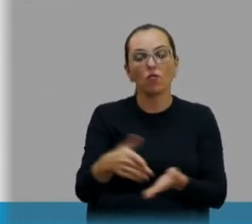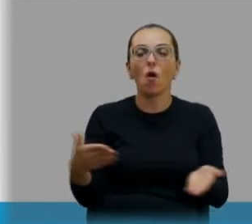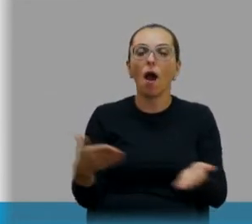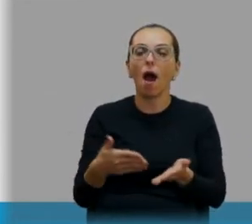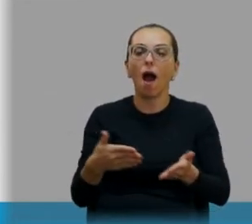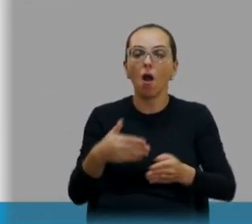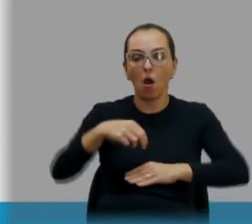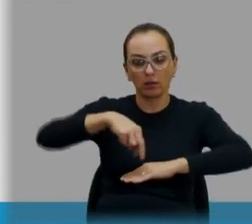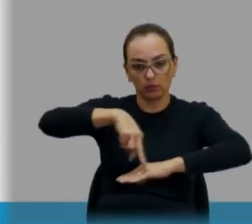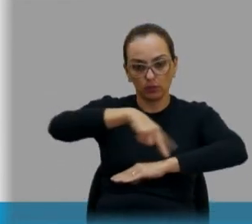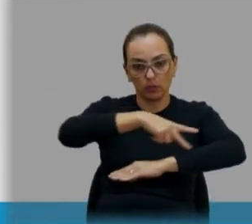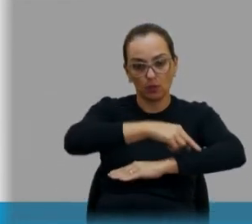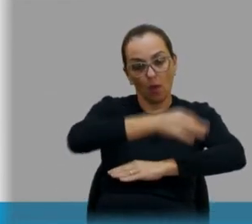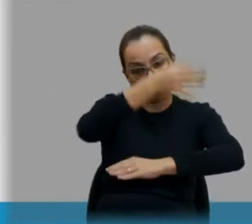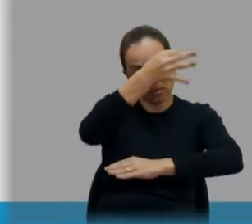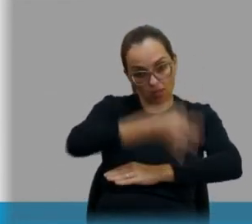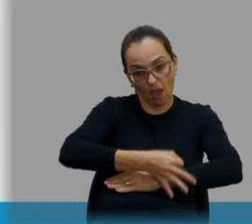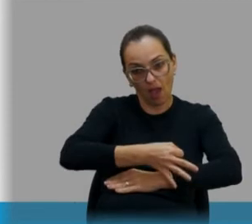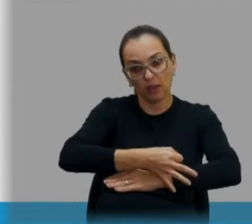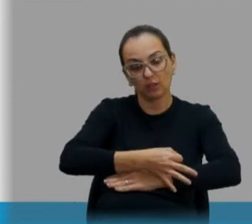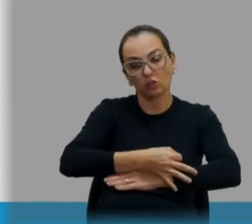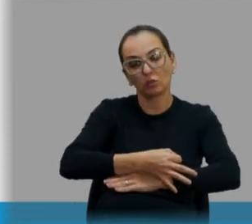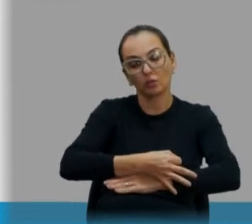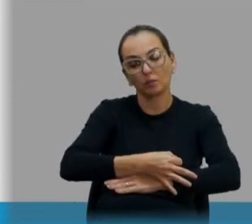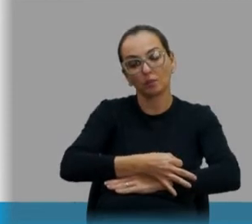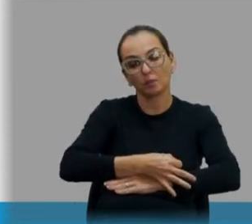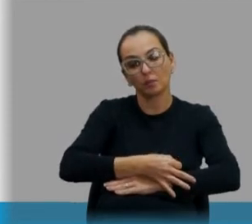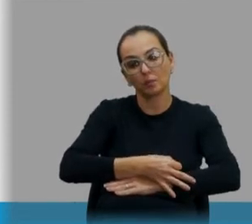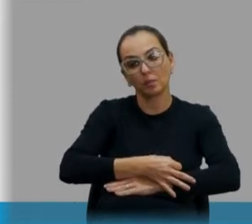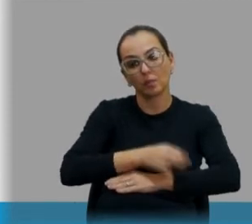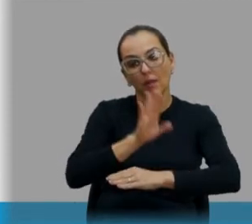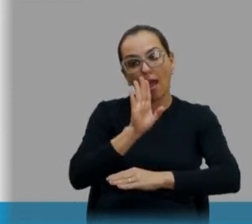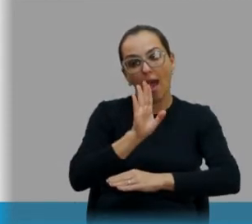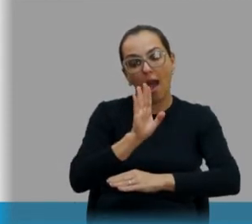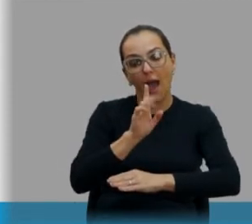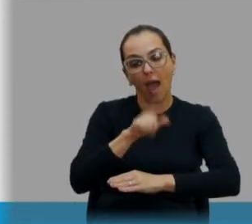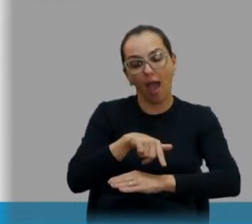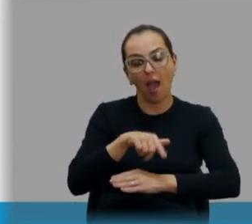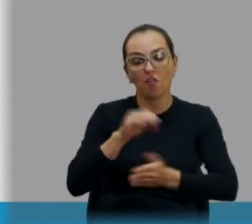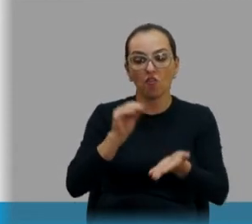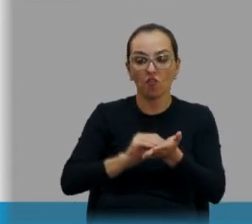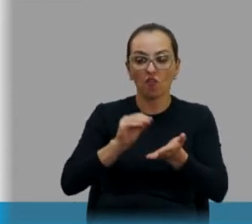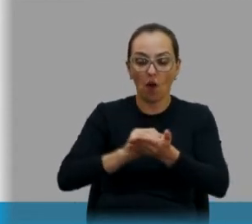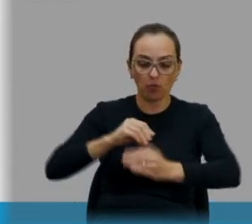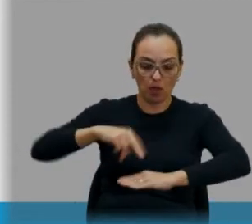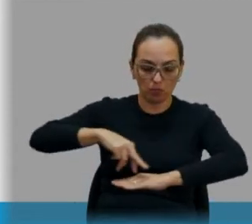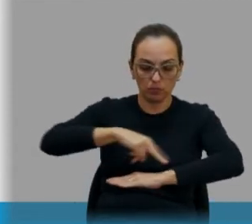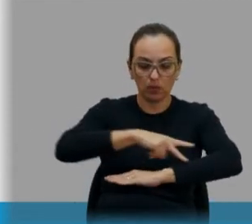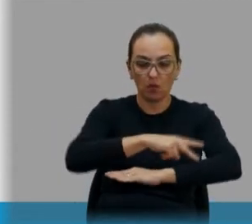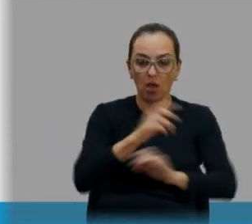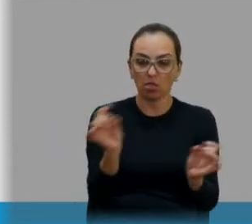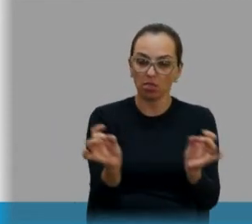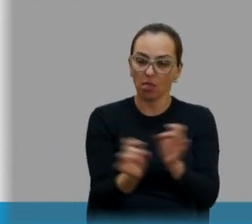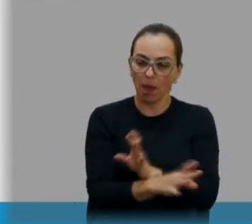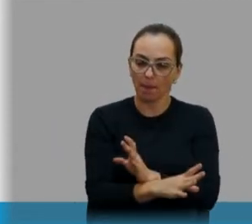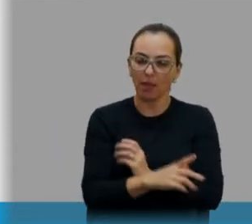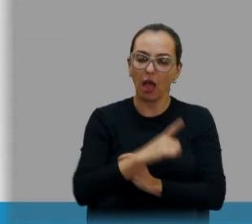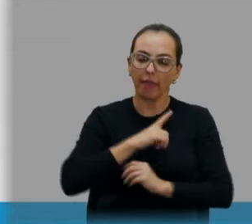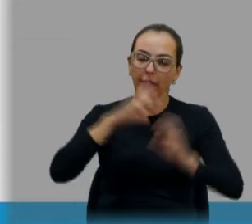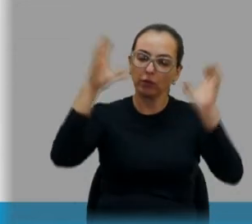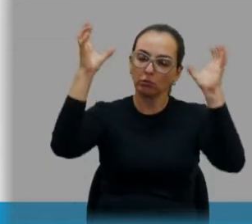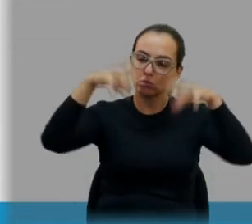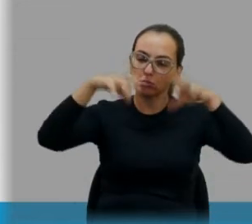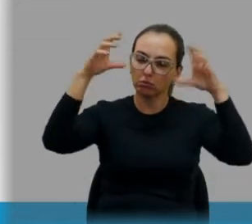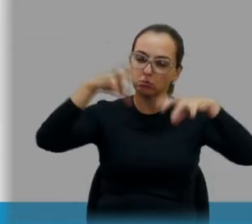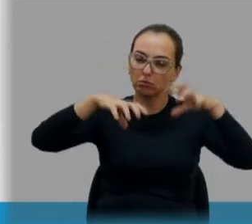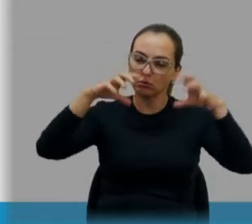tem a mureta, mas está faltando ele terminar a calçada, porque com a chuva eu acho que tem